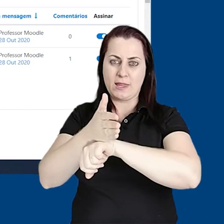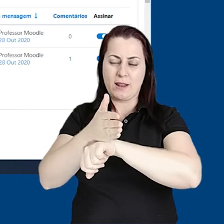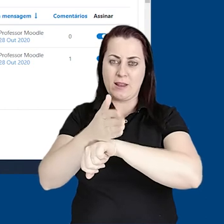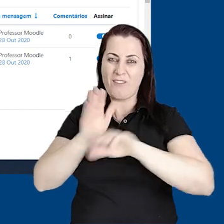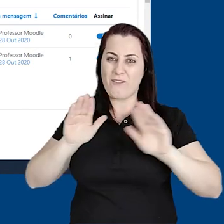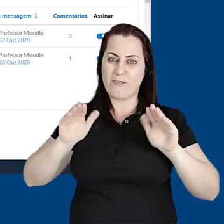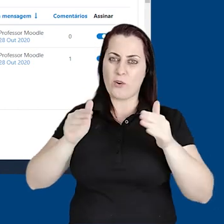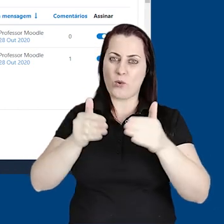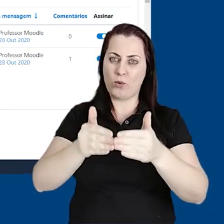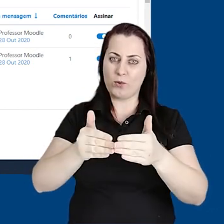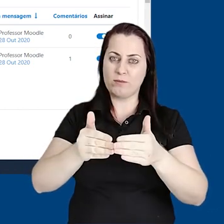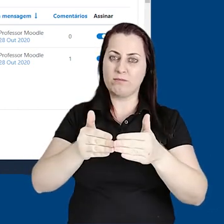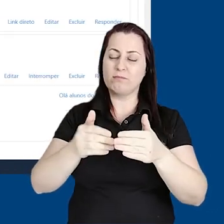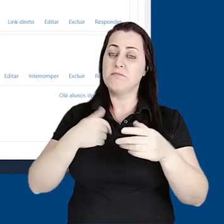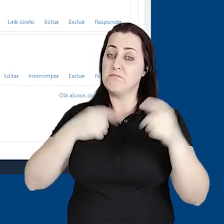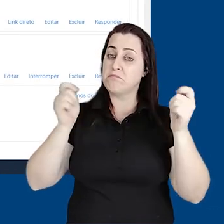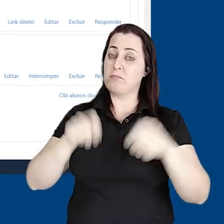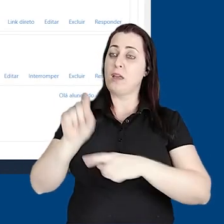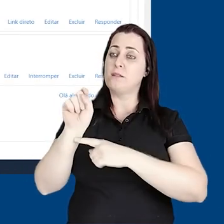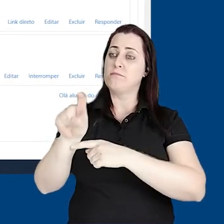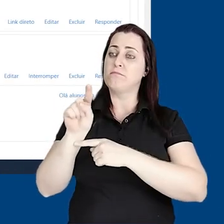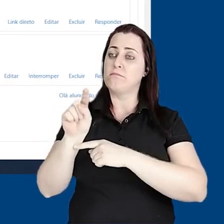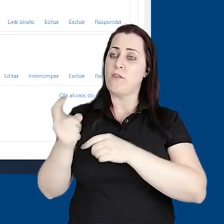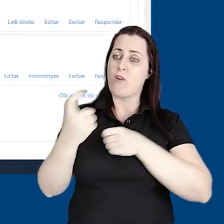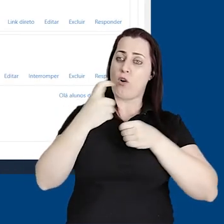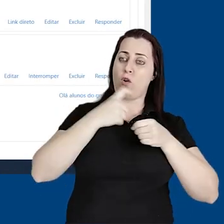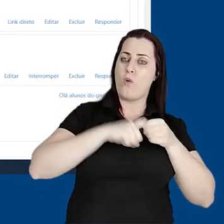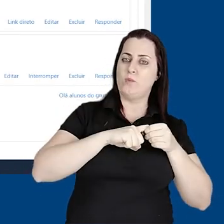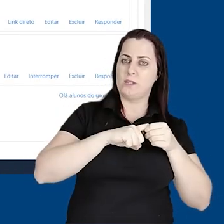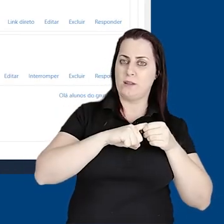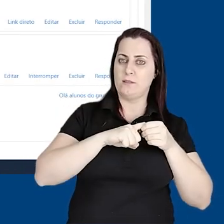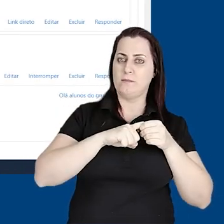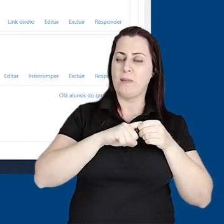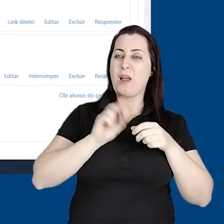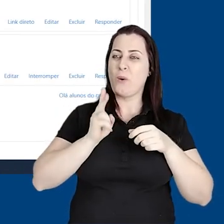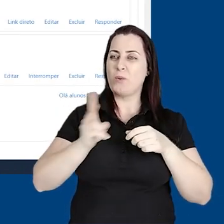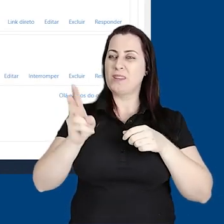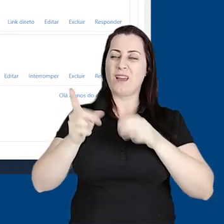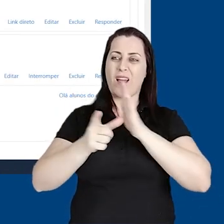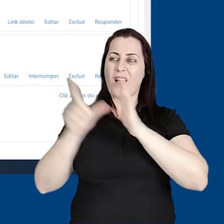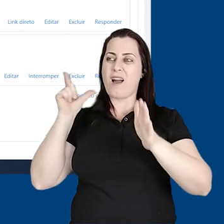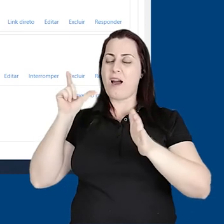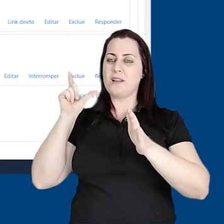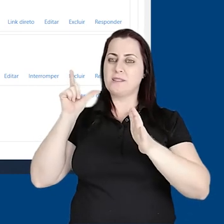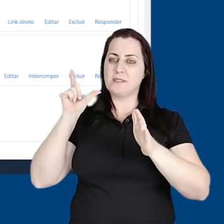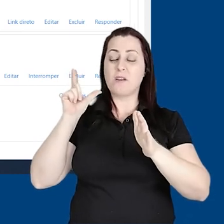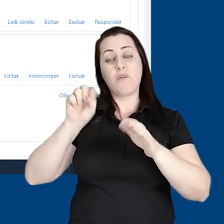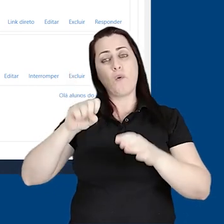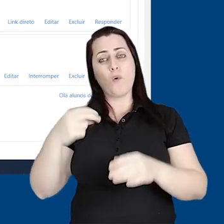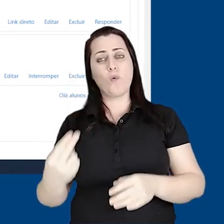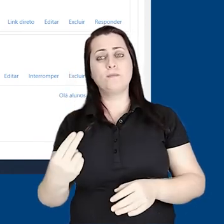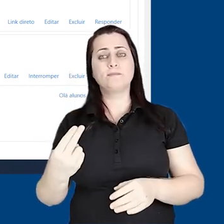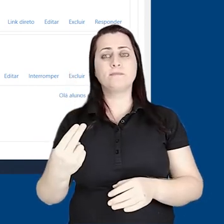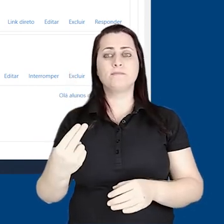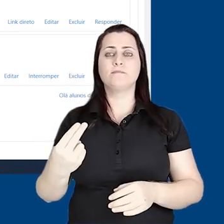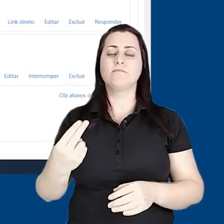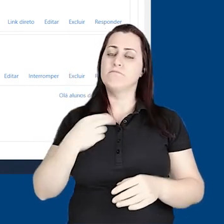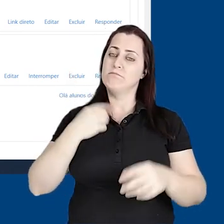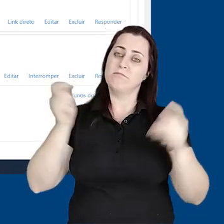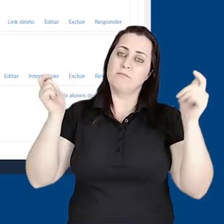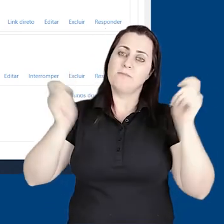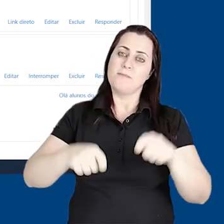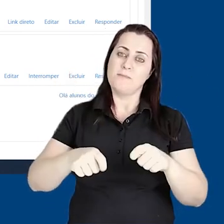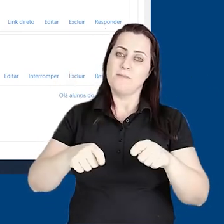eu posso entrar em um fórum. Eu poderia clicar no botão voltar para seguir para a página anterior.